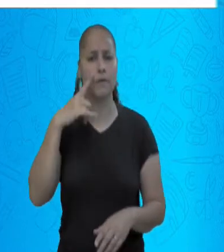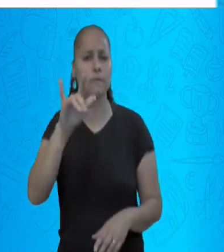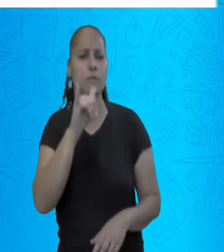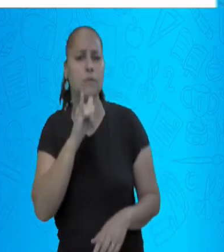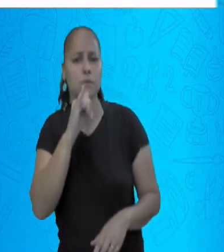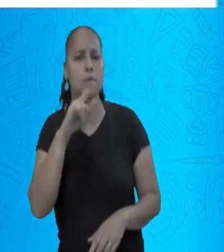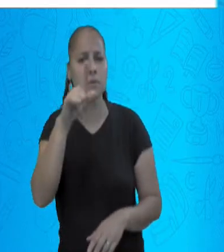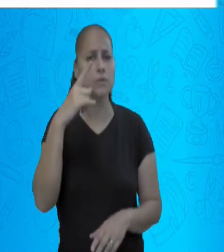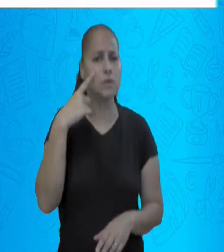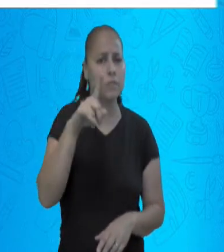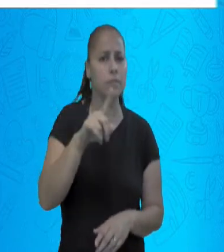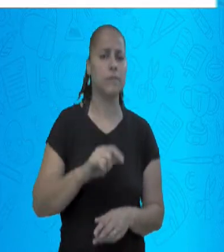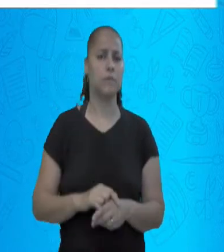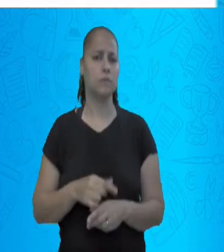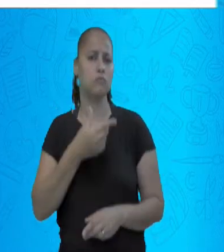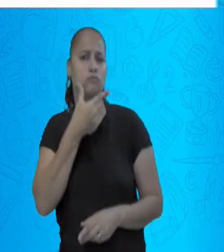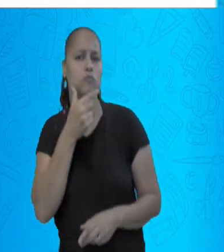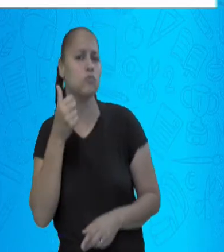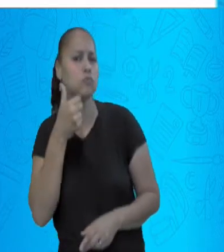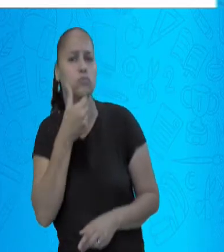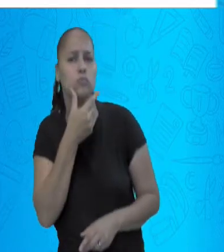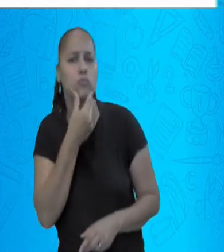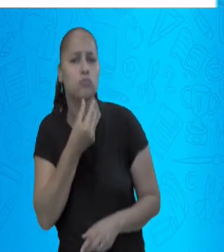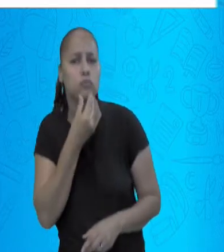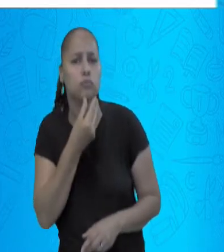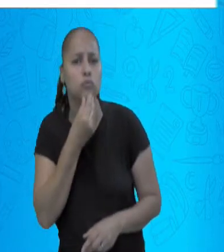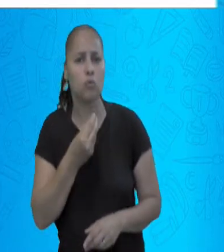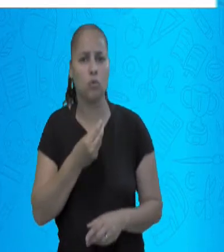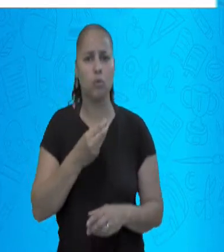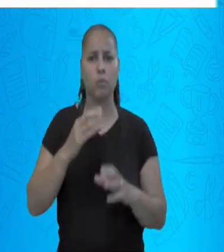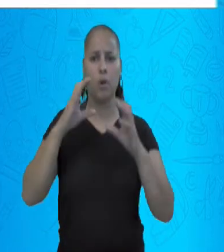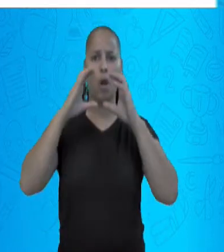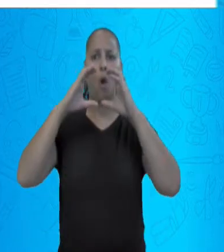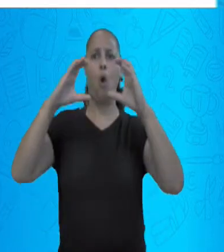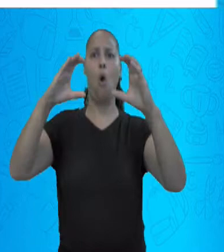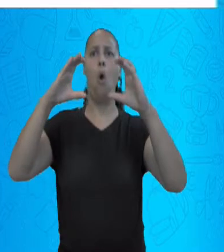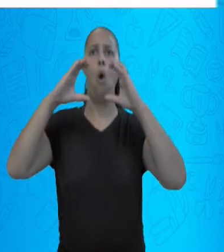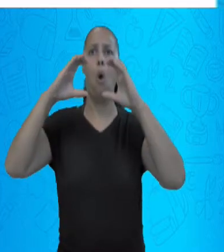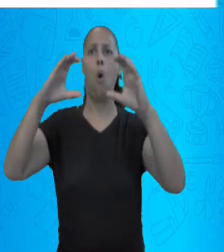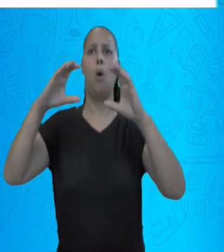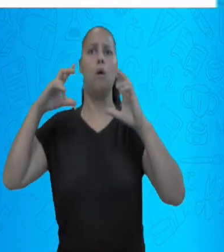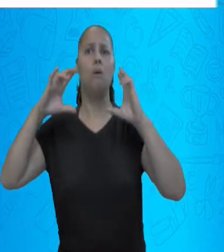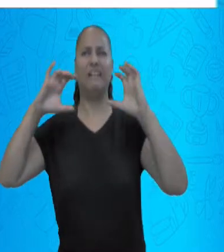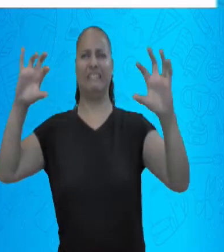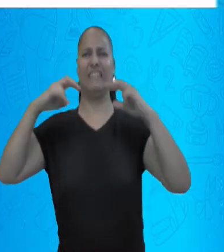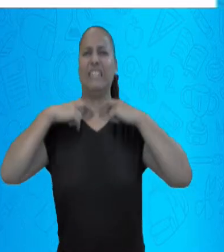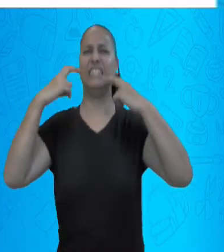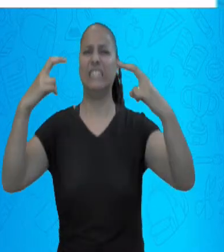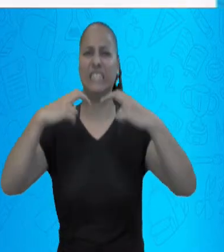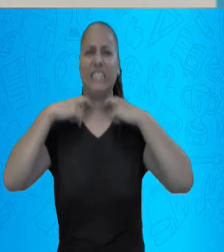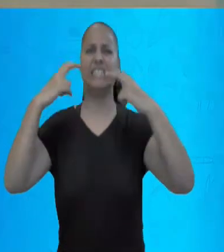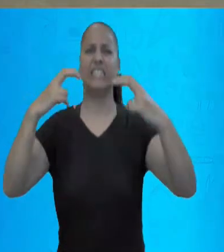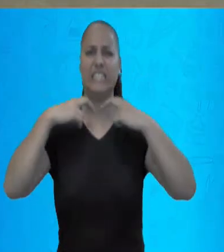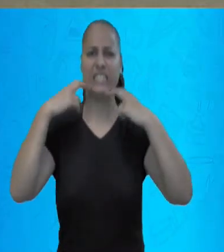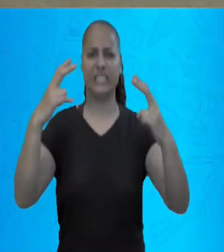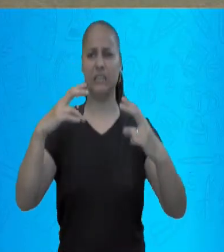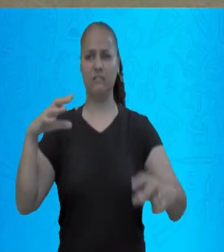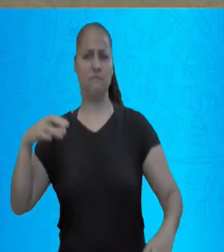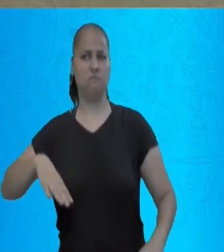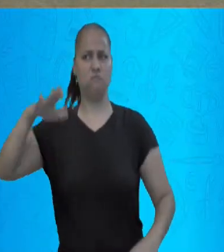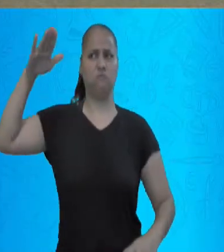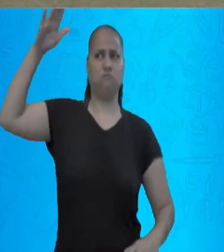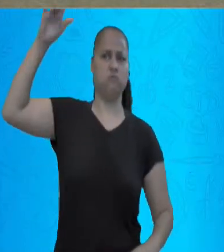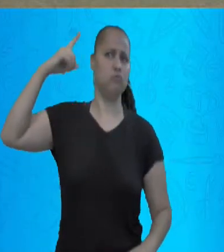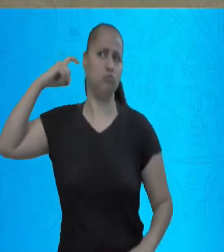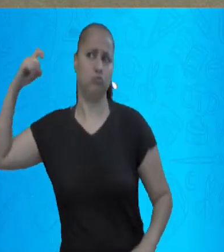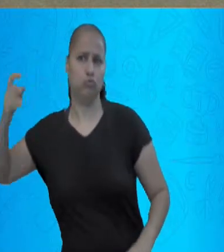desenho. Um homem com um megafone e um passarinho cantando. Nem precisa explicar. O homem, o som é